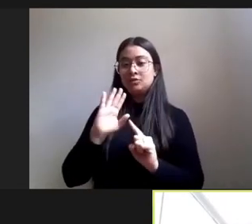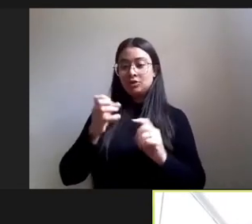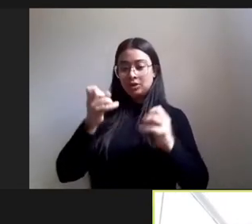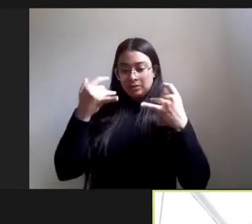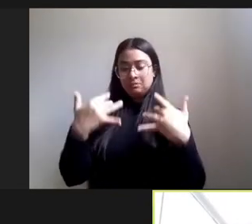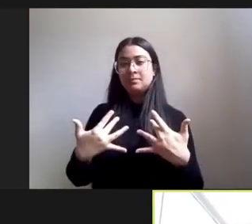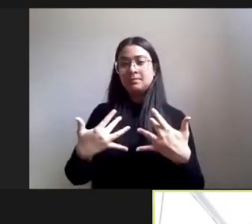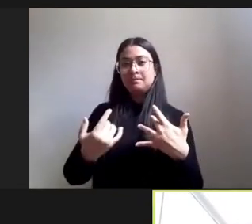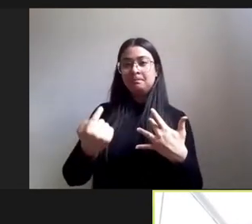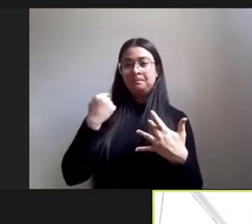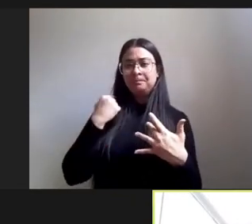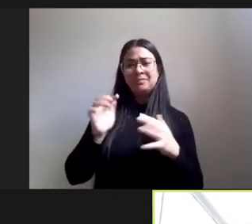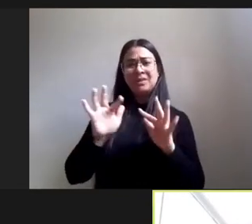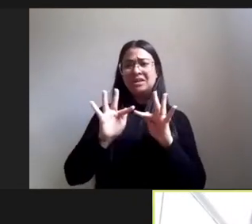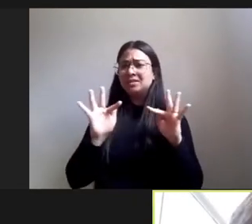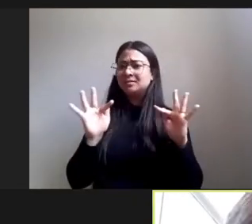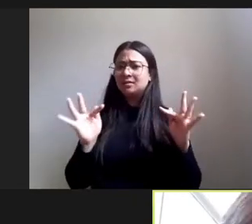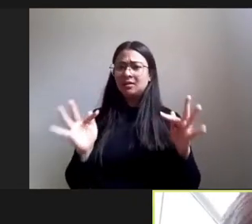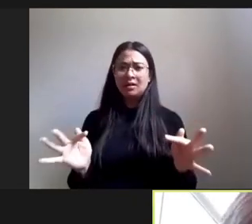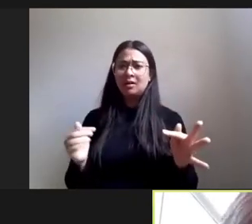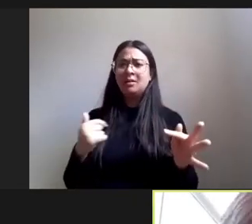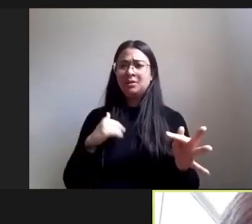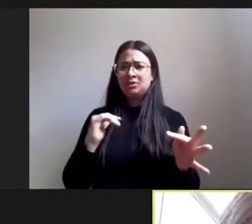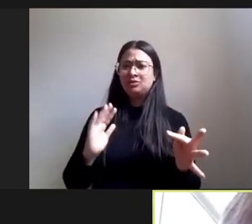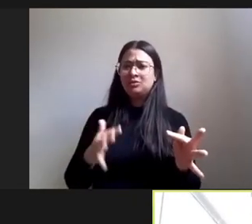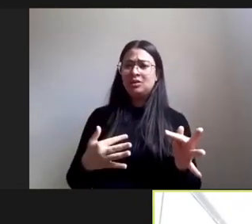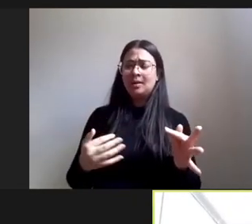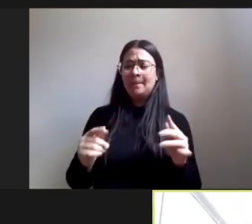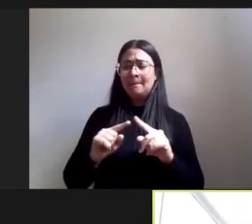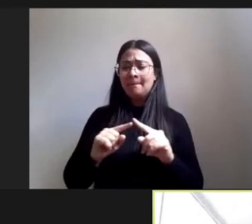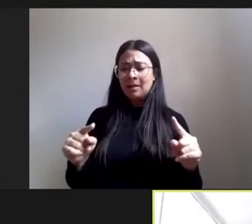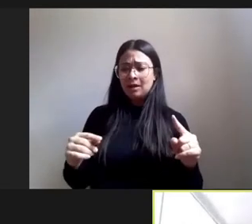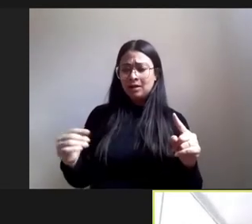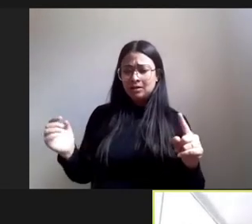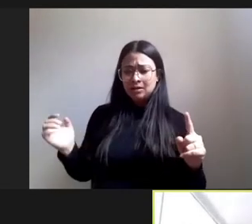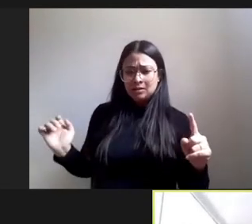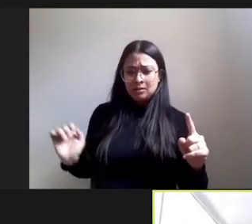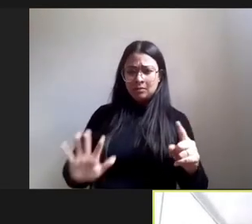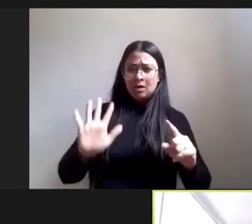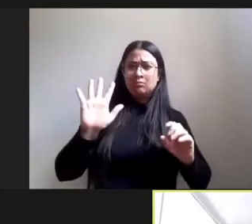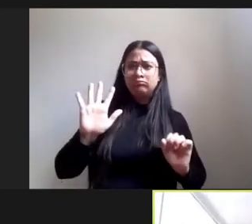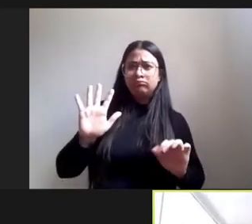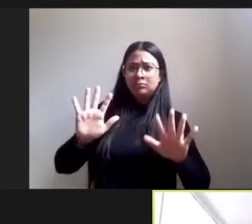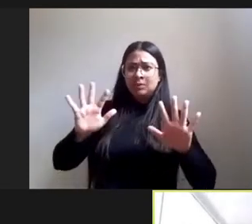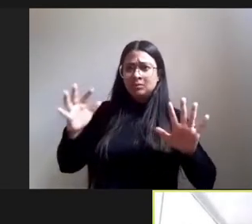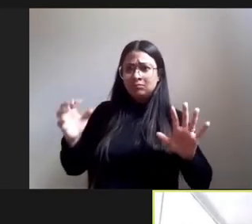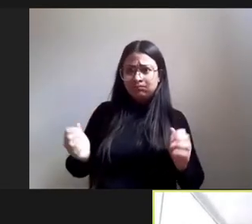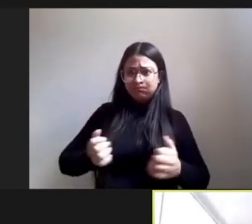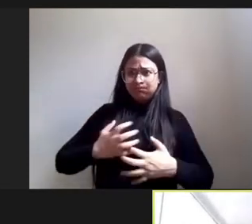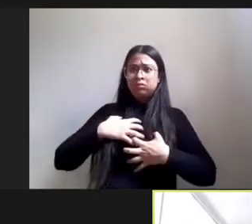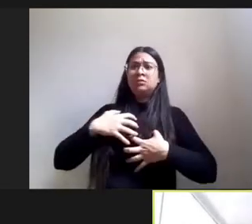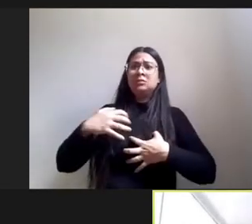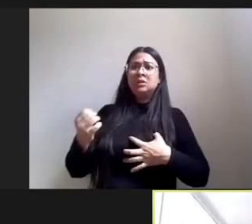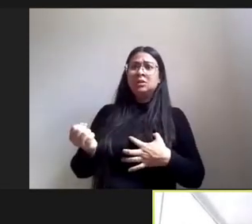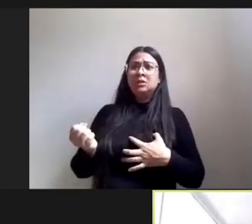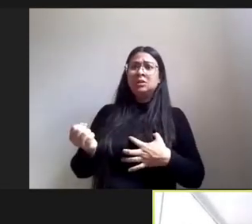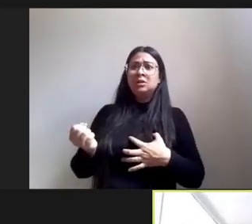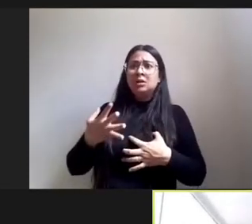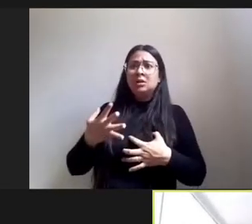singelas modestas e muito mais expressão de uma perplexidade do que de alguma